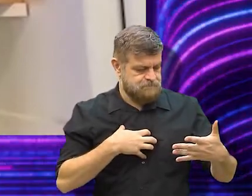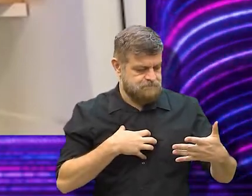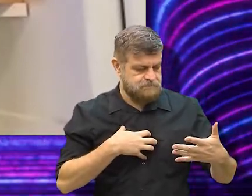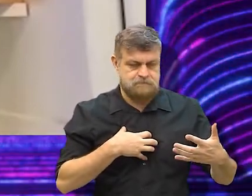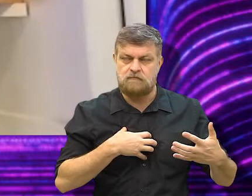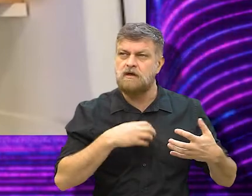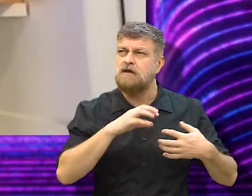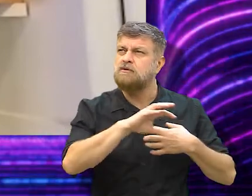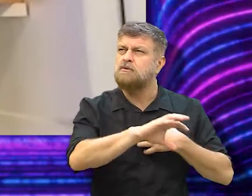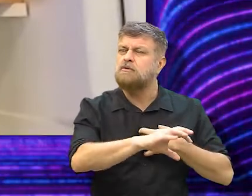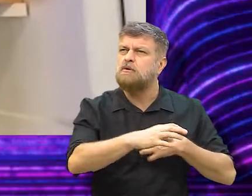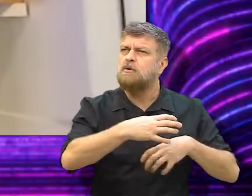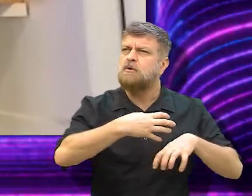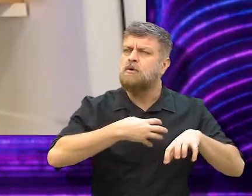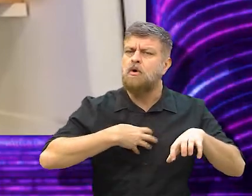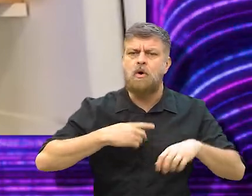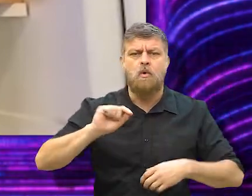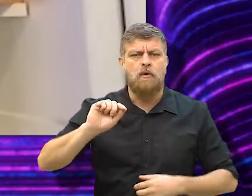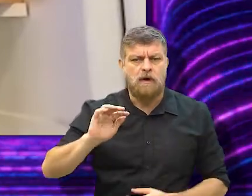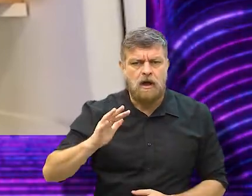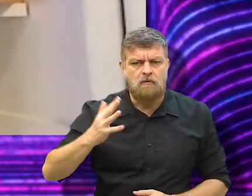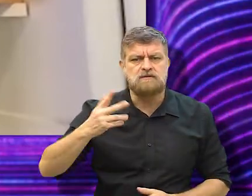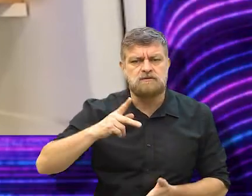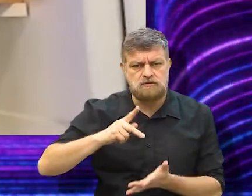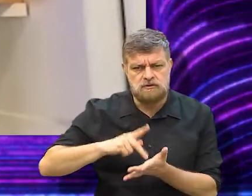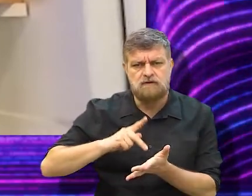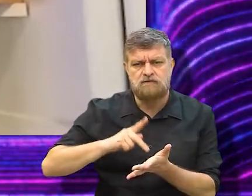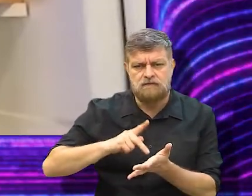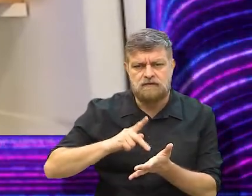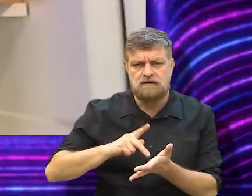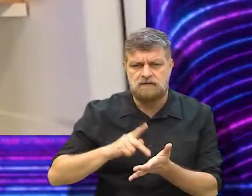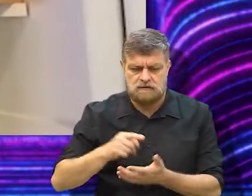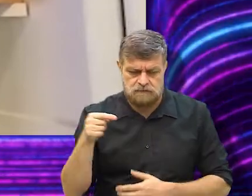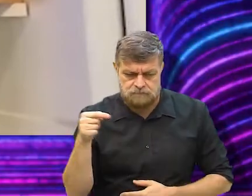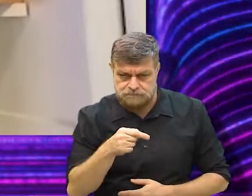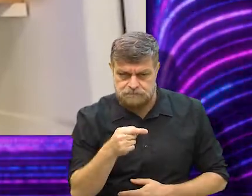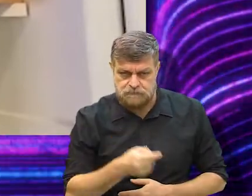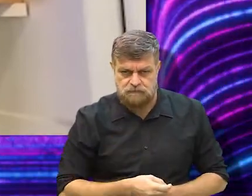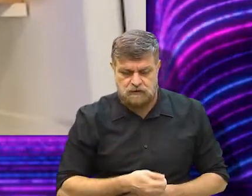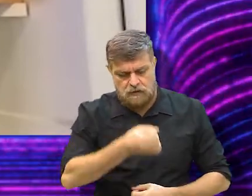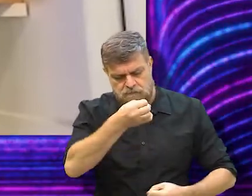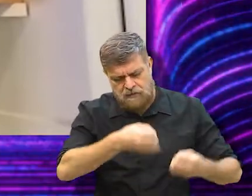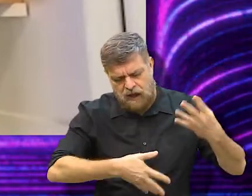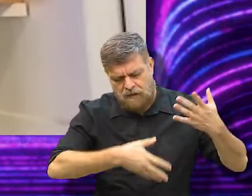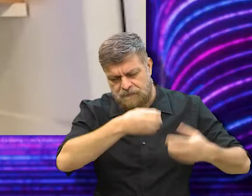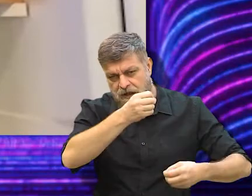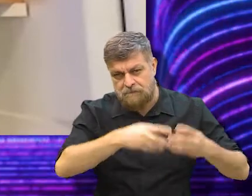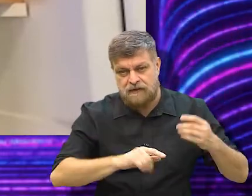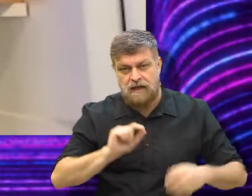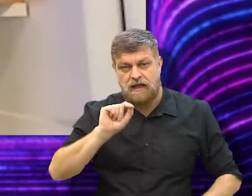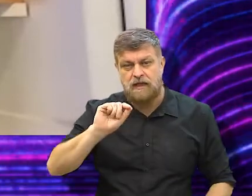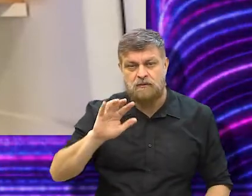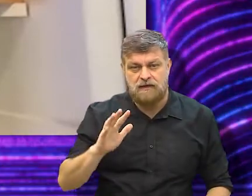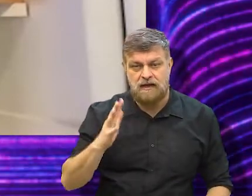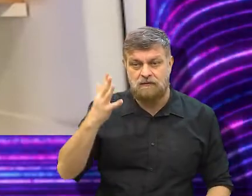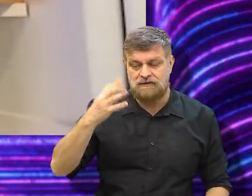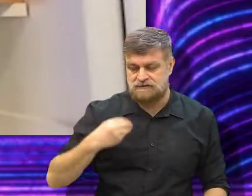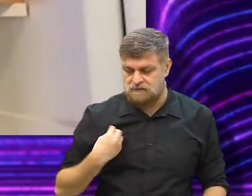se identificar com a realidade narrada no romance, que é justamente, né, a realidade